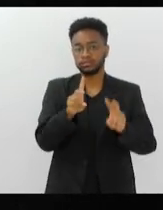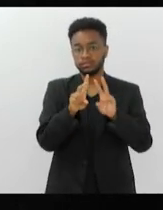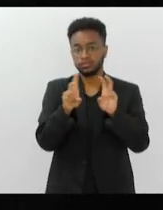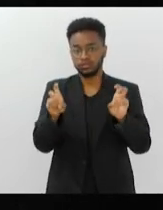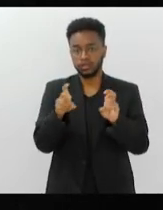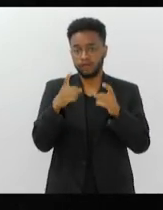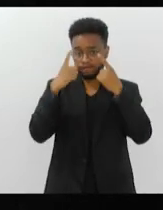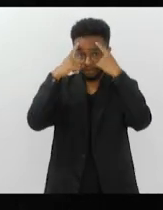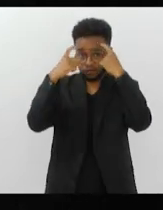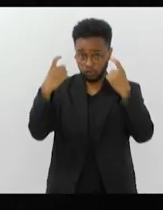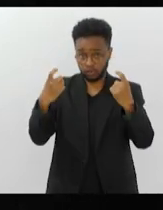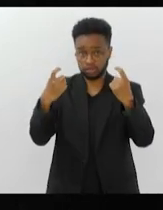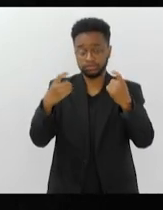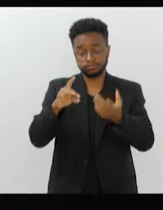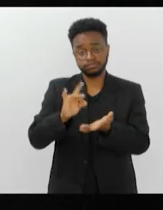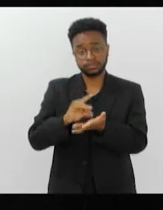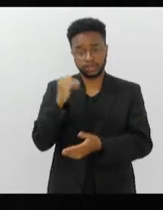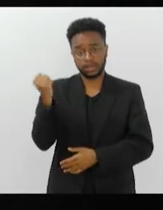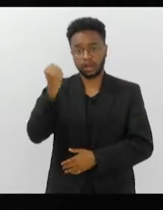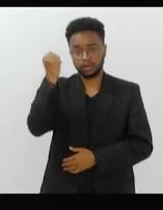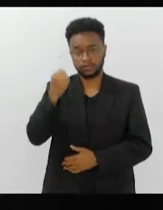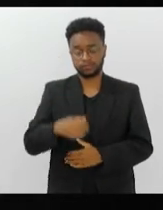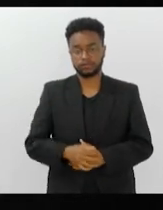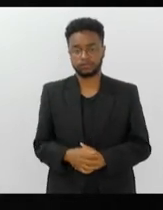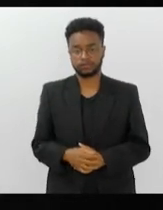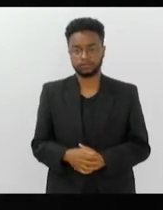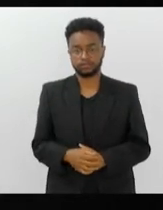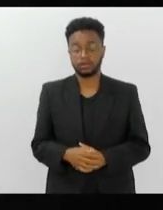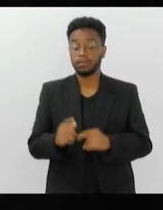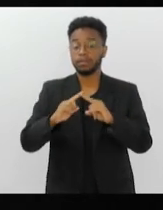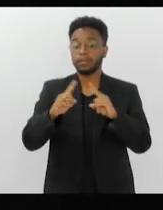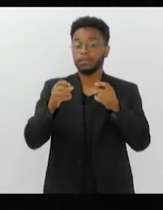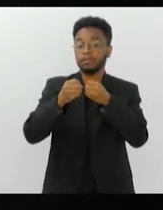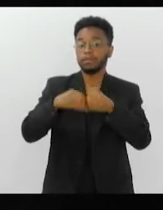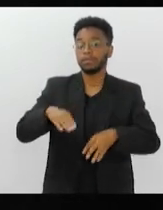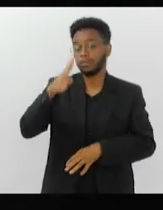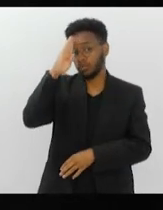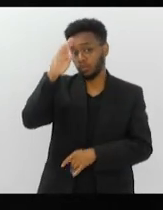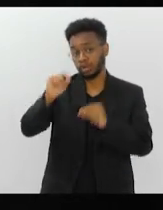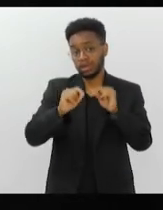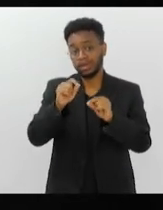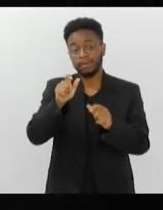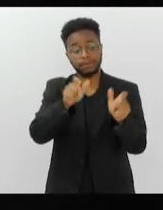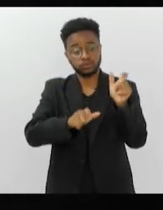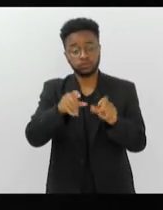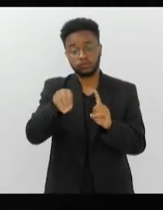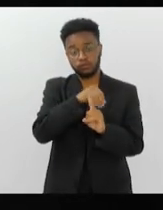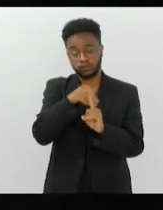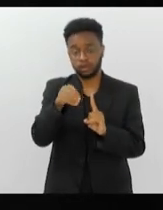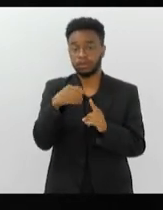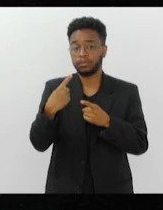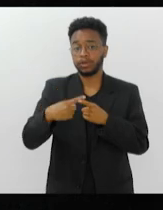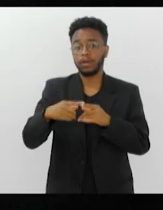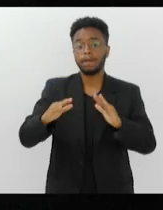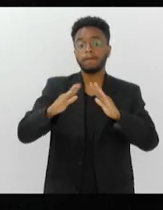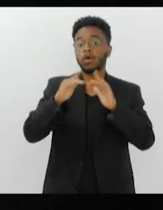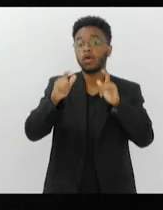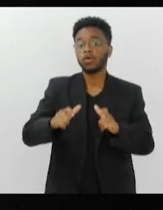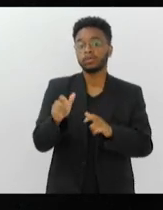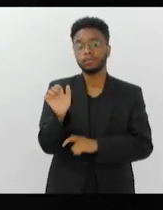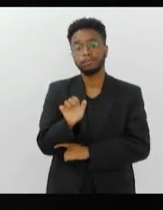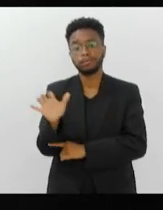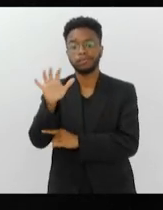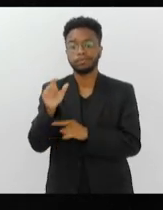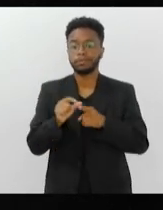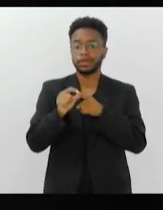questão da violência, ela é muito grave e ela está atingindo principalmente os mais vulneráveis, que moram nas favelas,